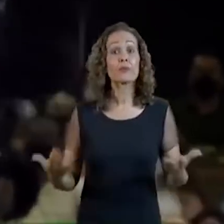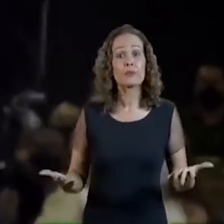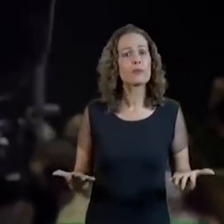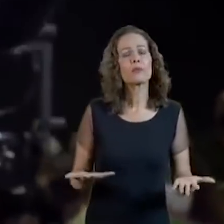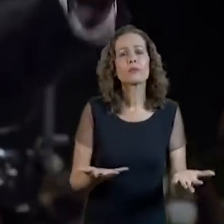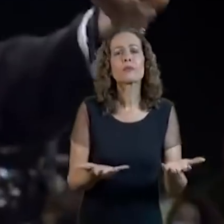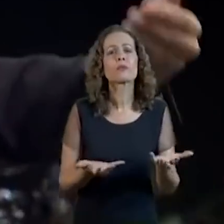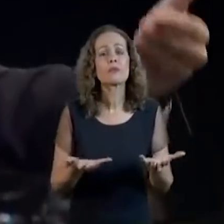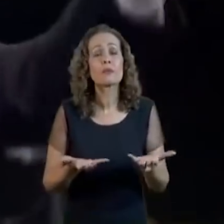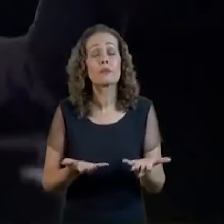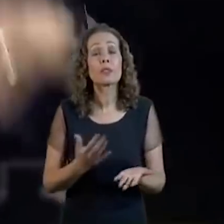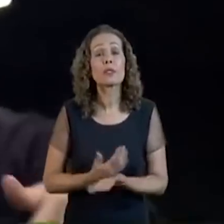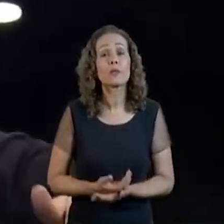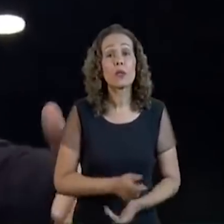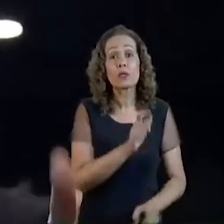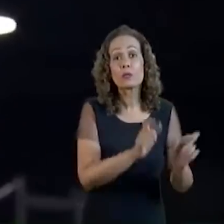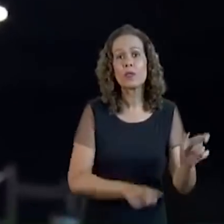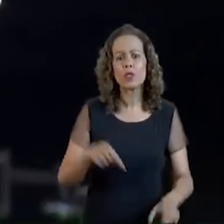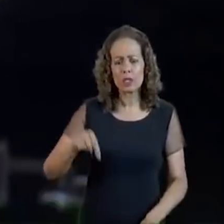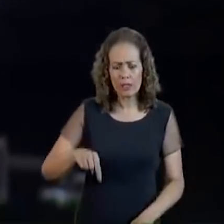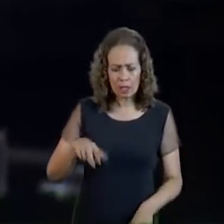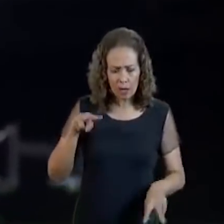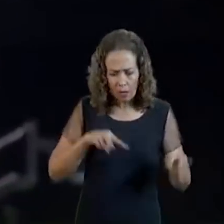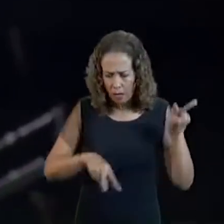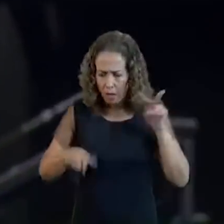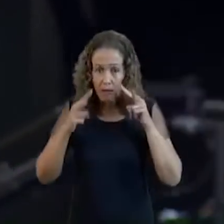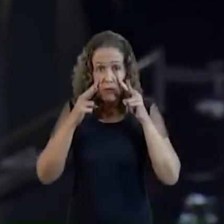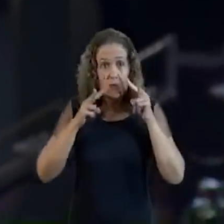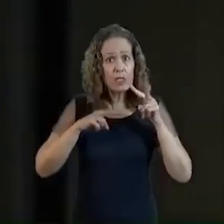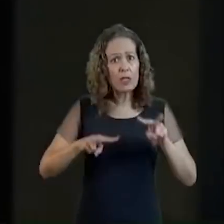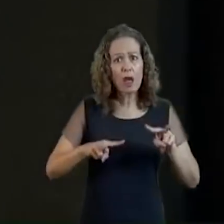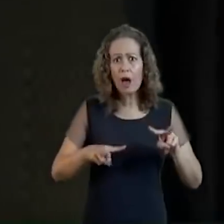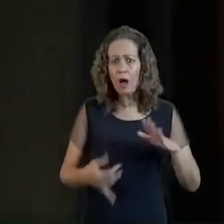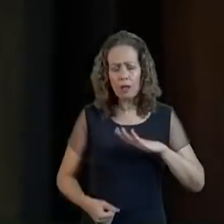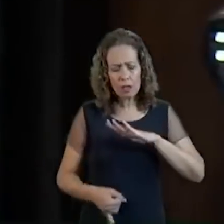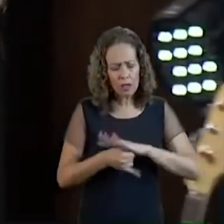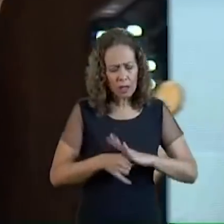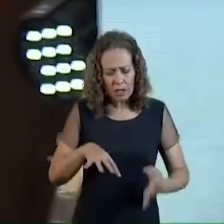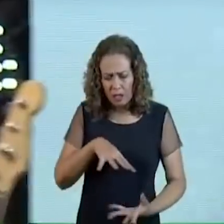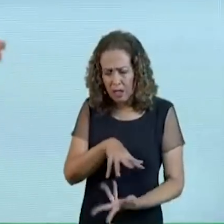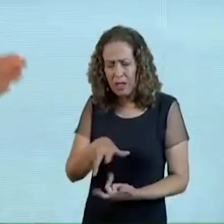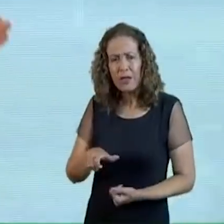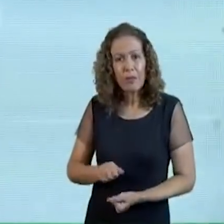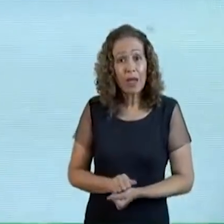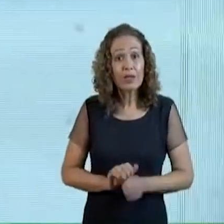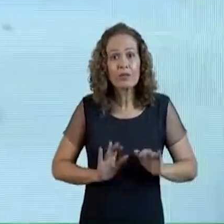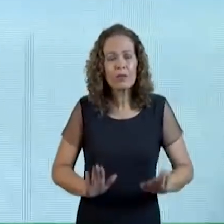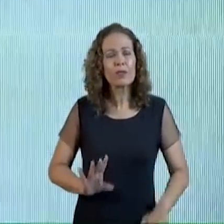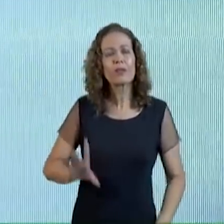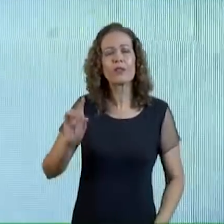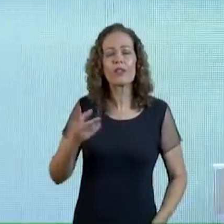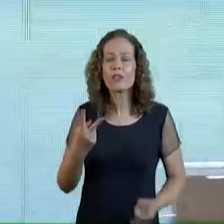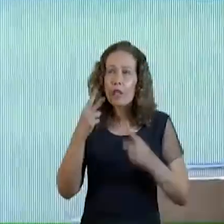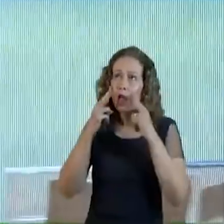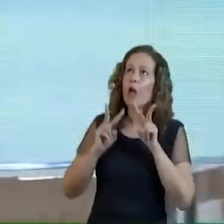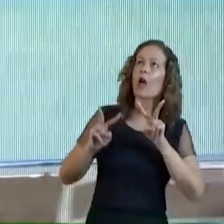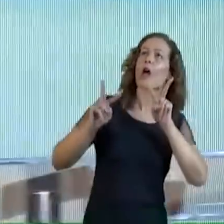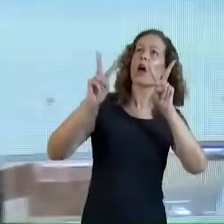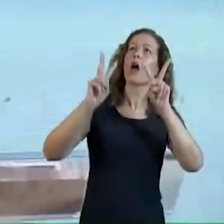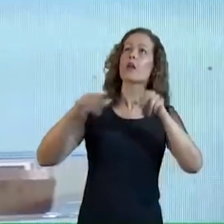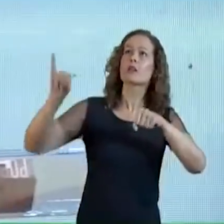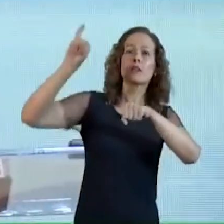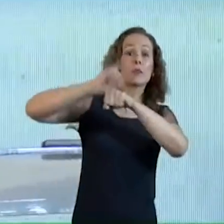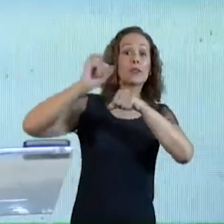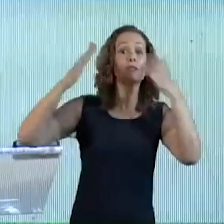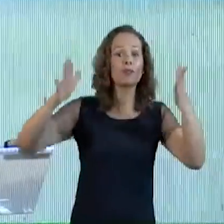replicar o discurso De pessoas que estão No nível lá de baixo Deus quer que a gente suba Um dia nós vamos